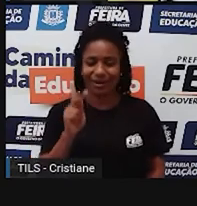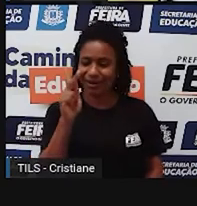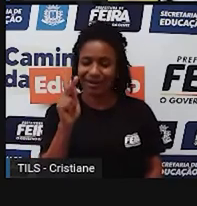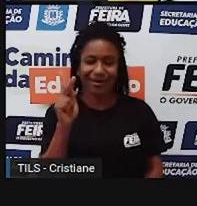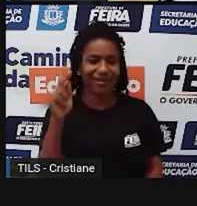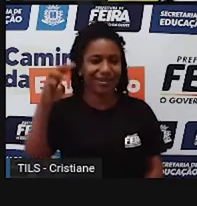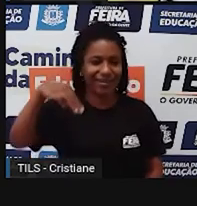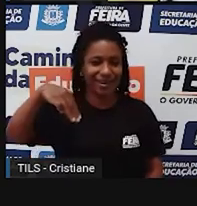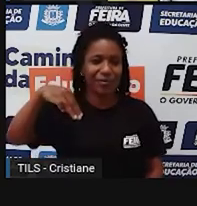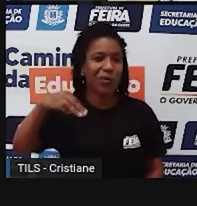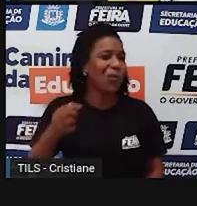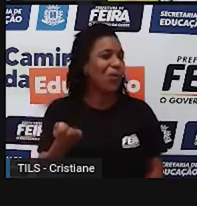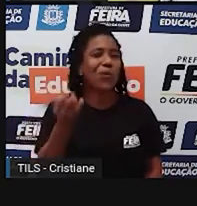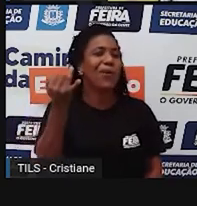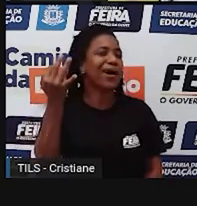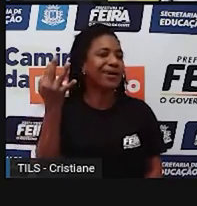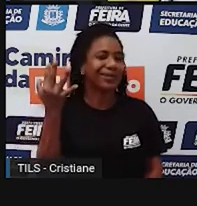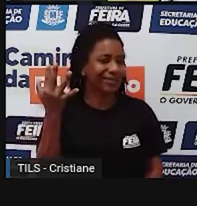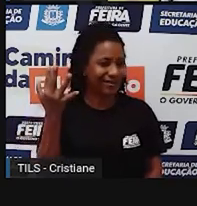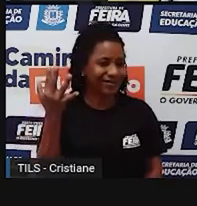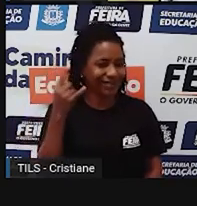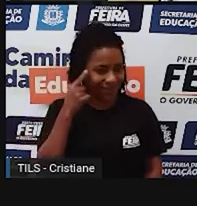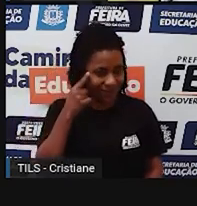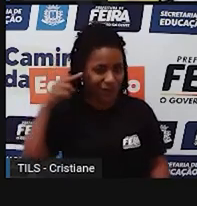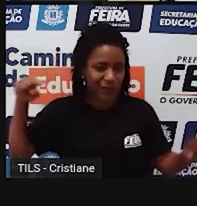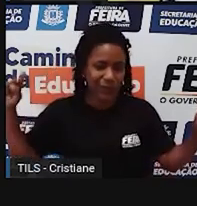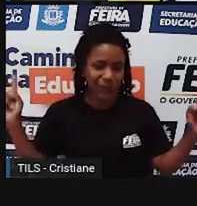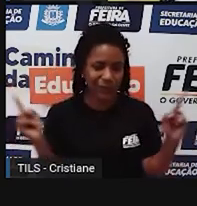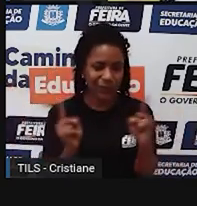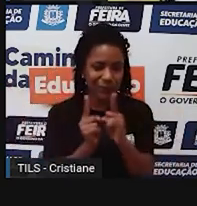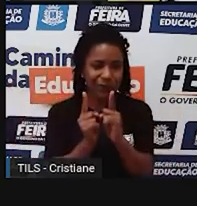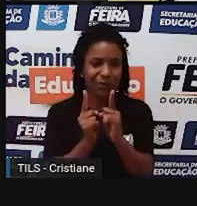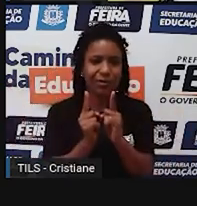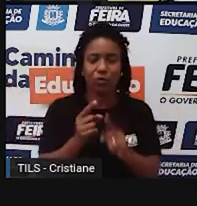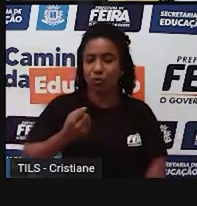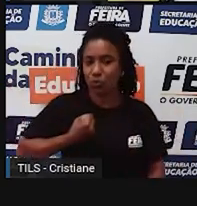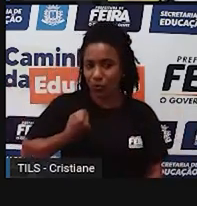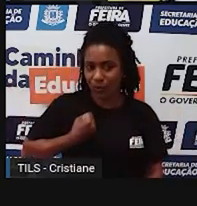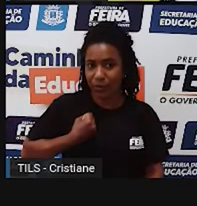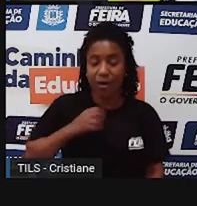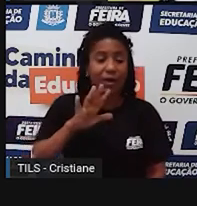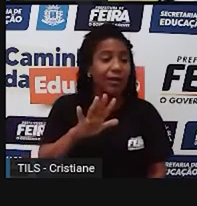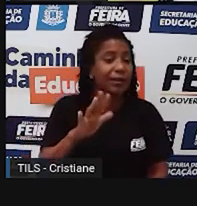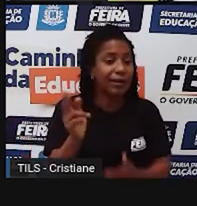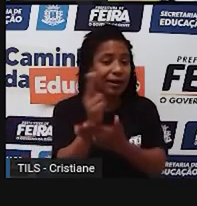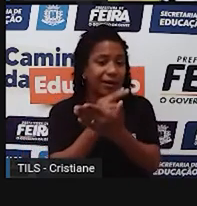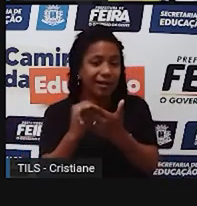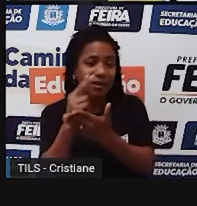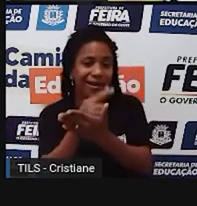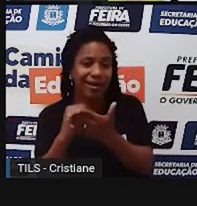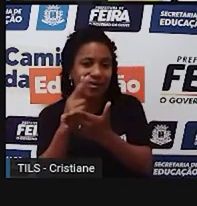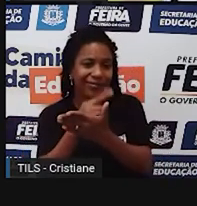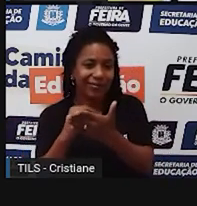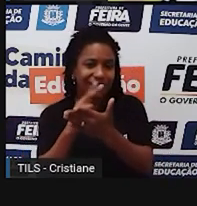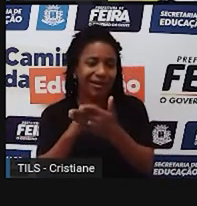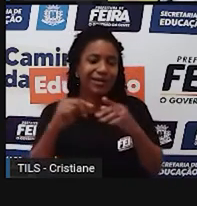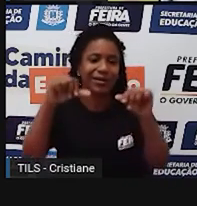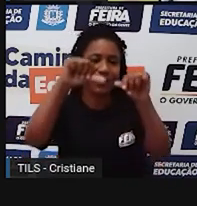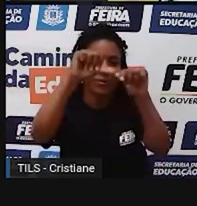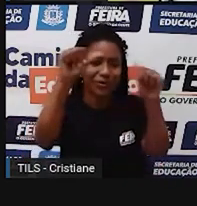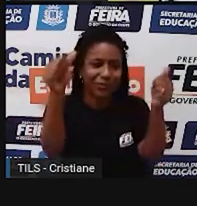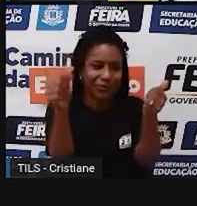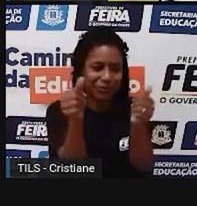numérica, e a escala gráfica apresenta-se conforme uma representação